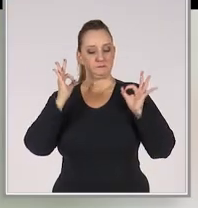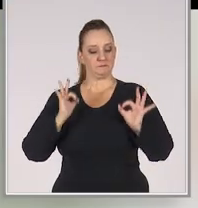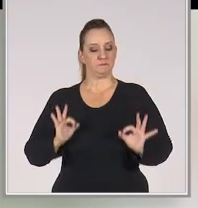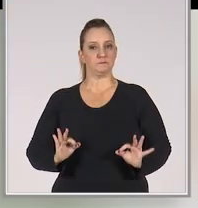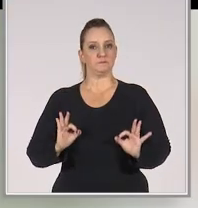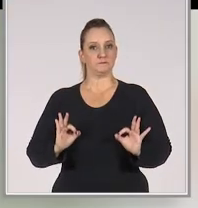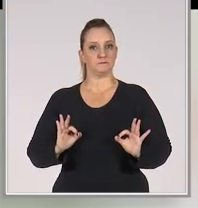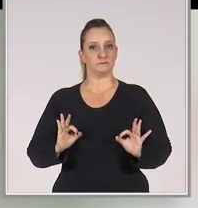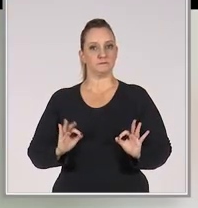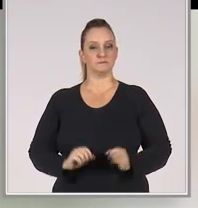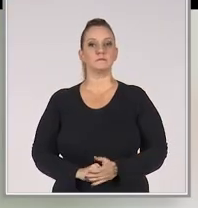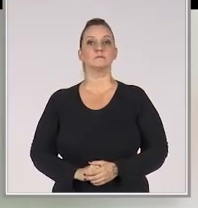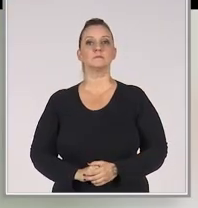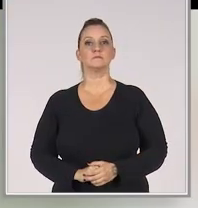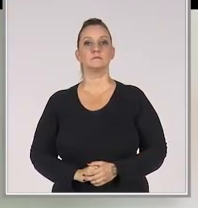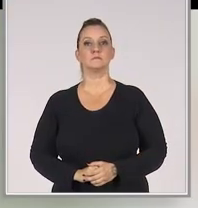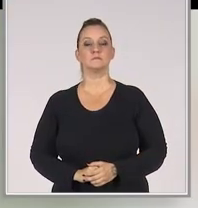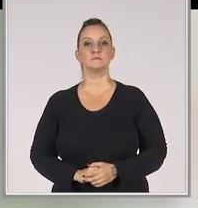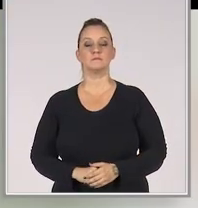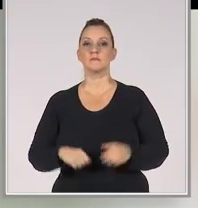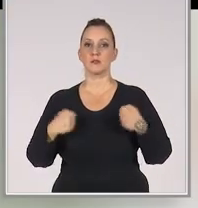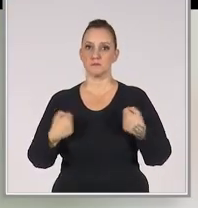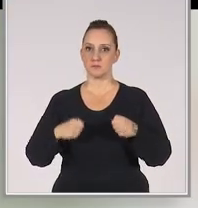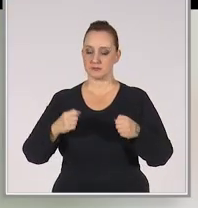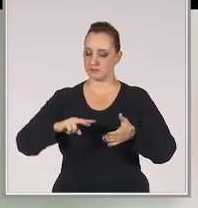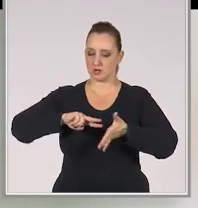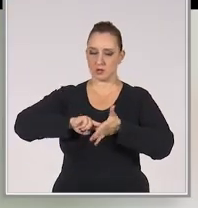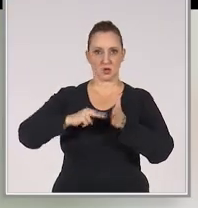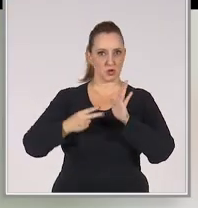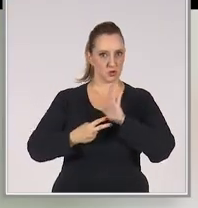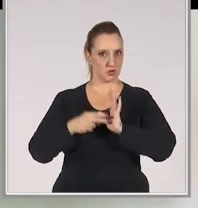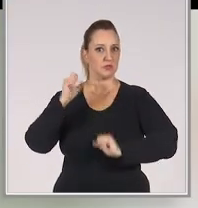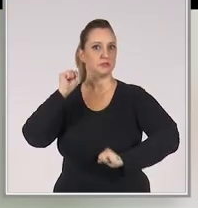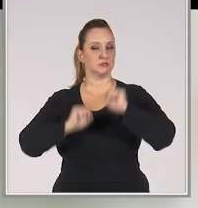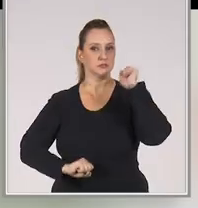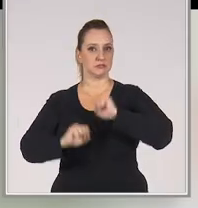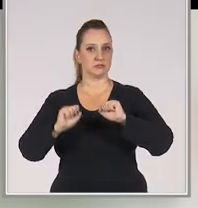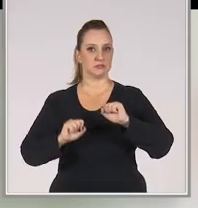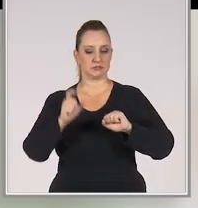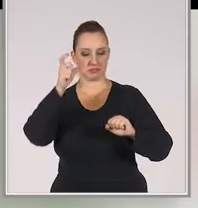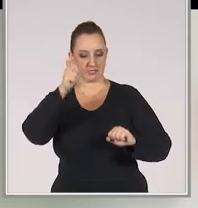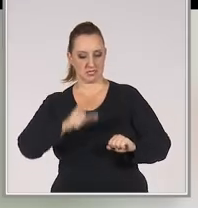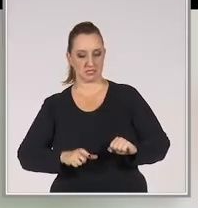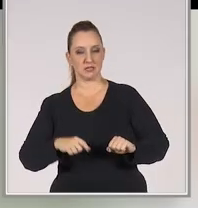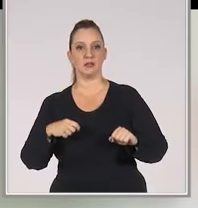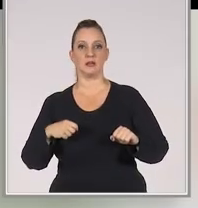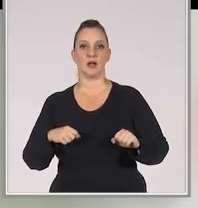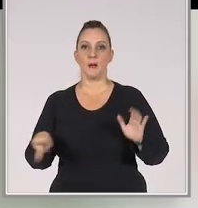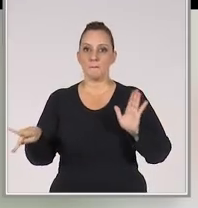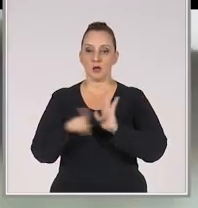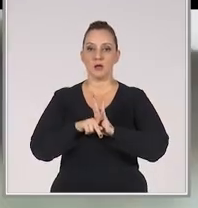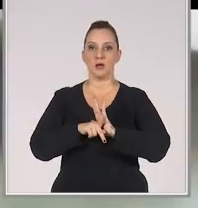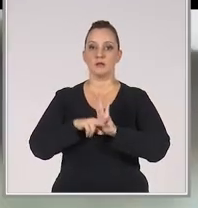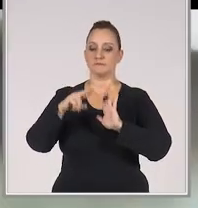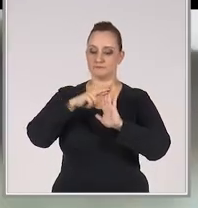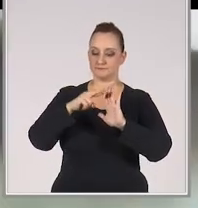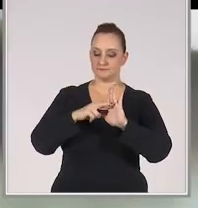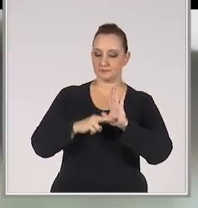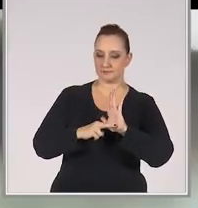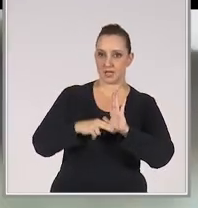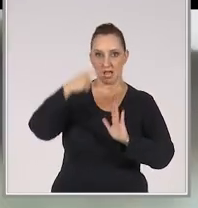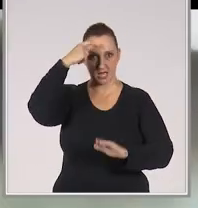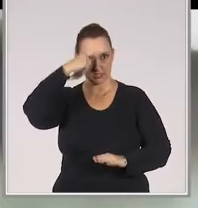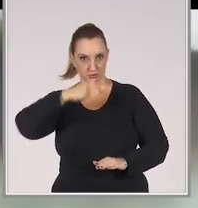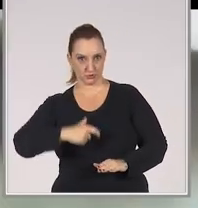asseio. E isso deve ser o código da empresa. A empresa deve ditar essas regras. Na questão da